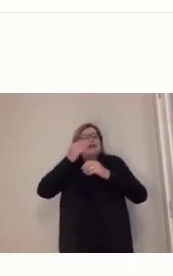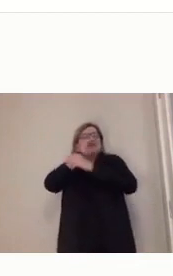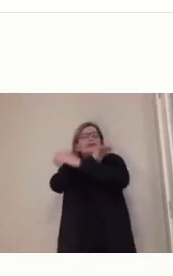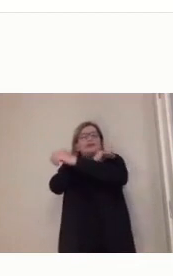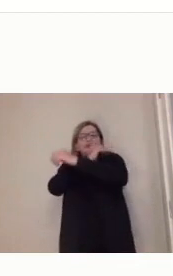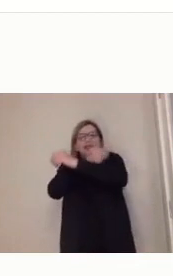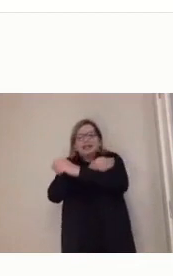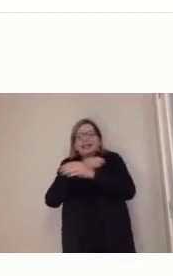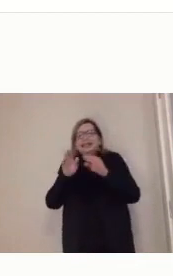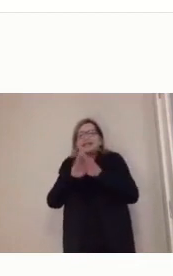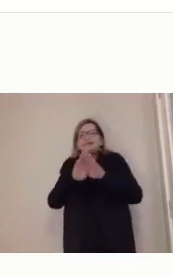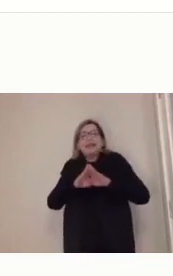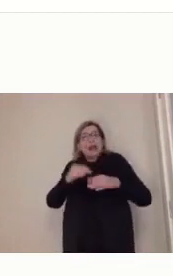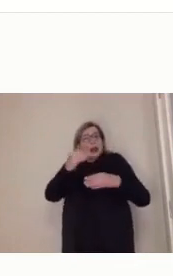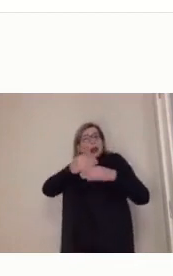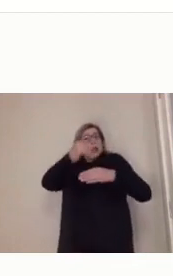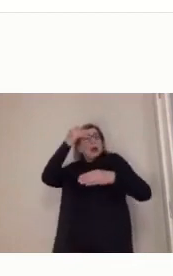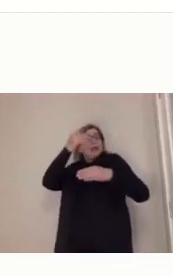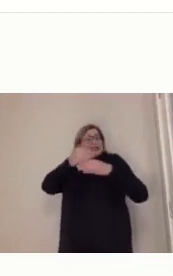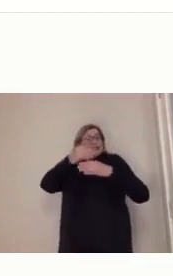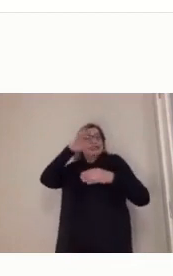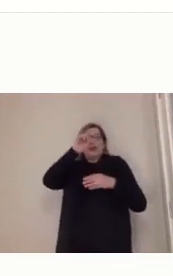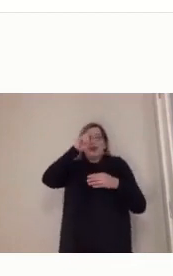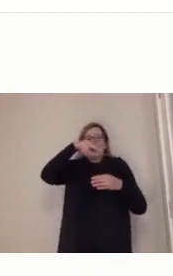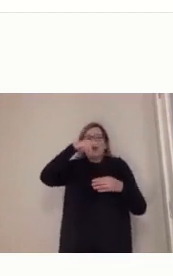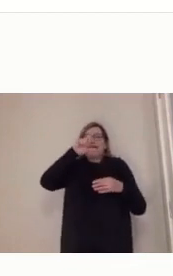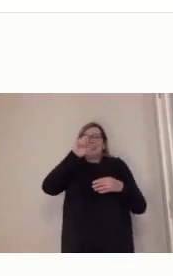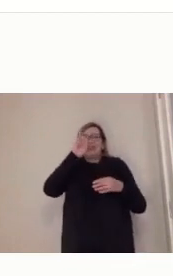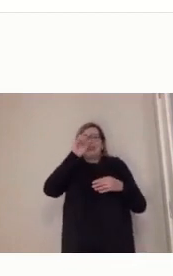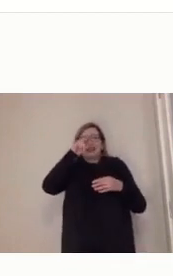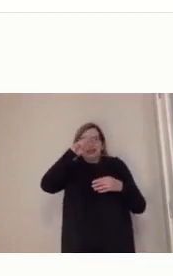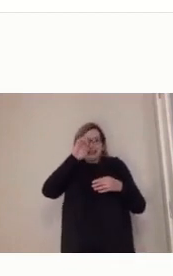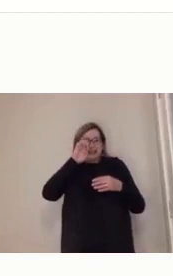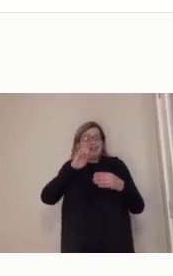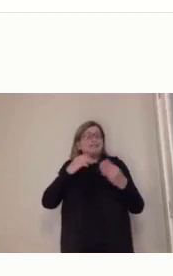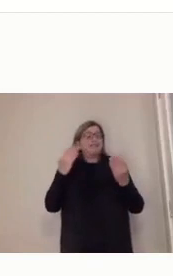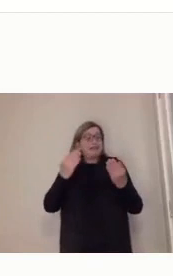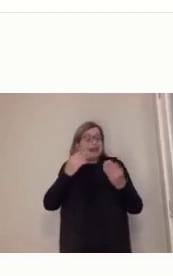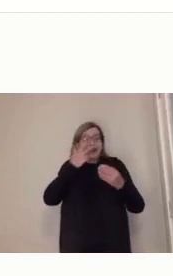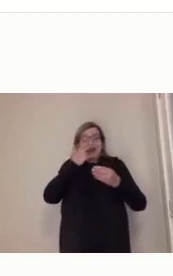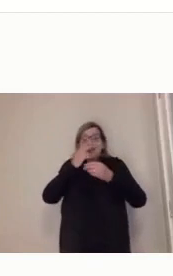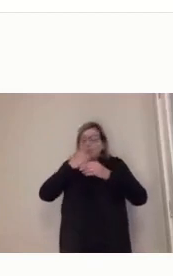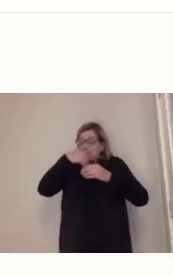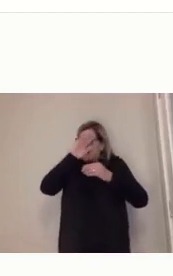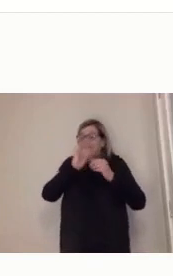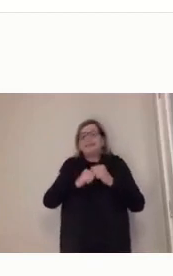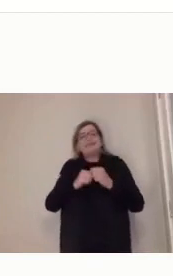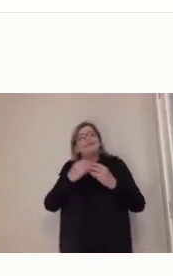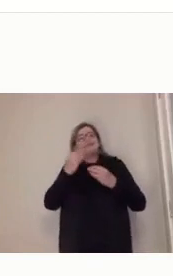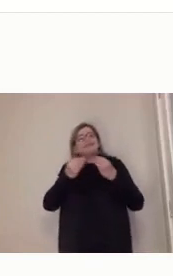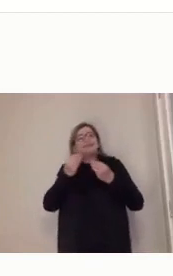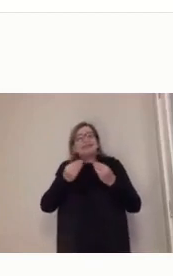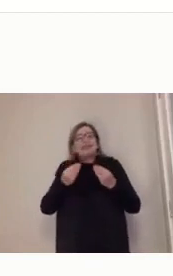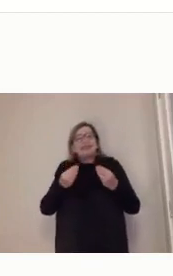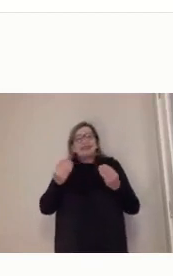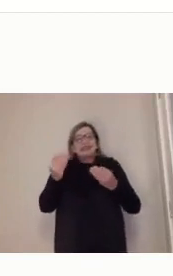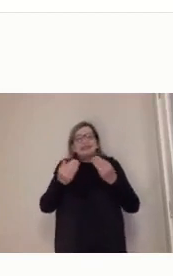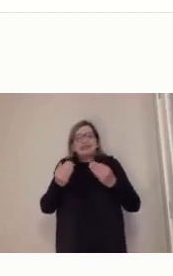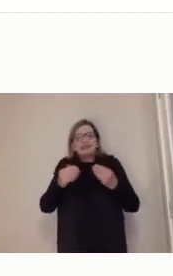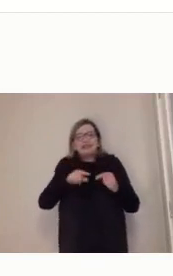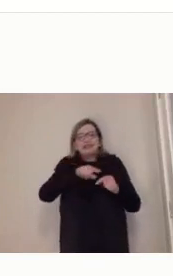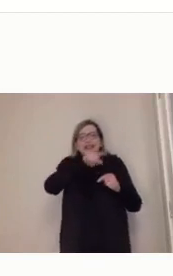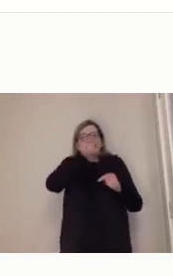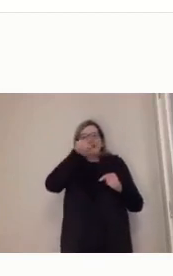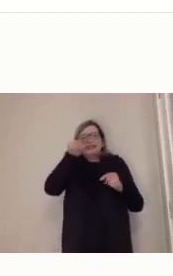relacionadas a isso. Quantas diferenciações vocês começaram a perceber no dia de vocês a partir dessas tecnologias?